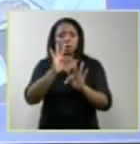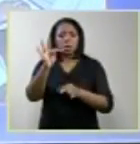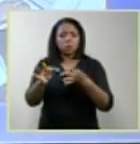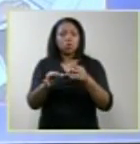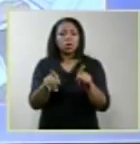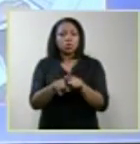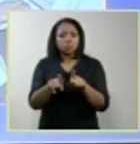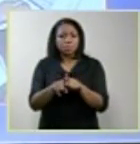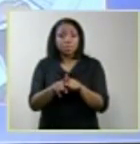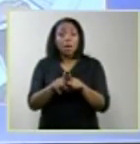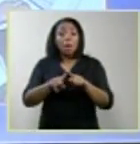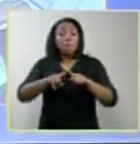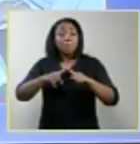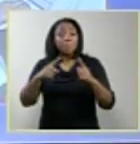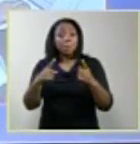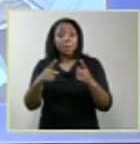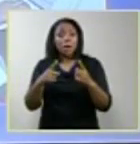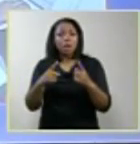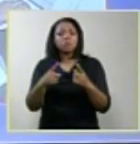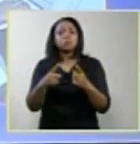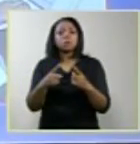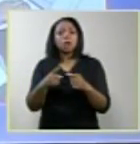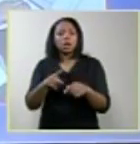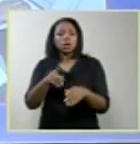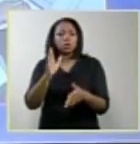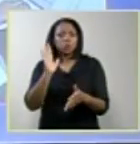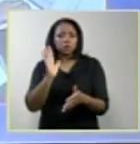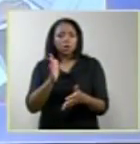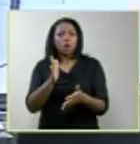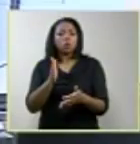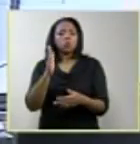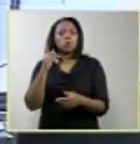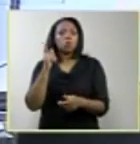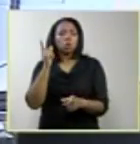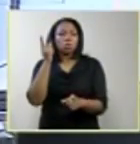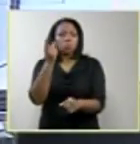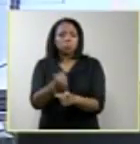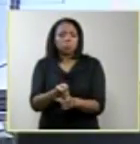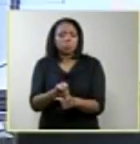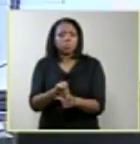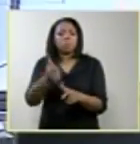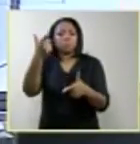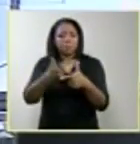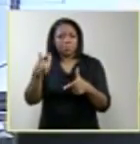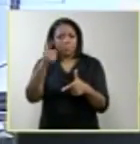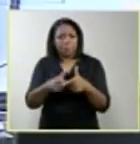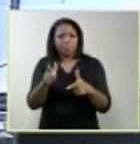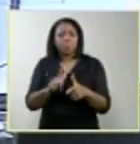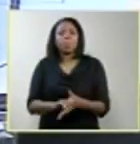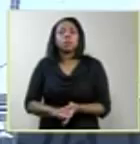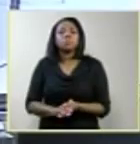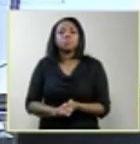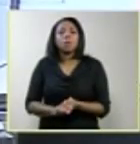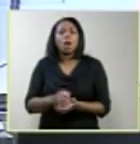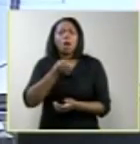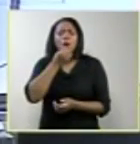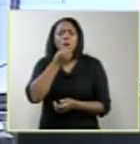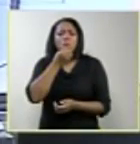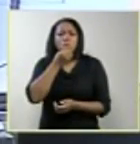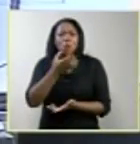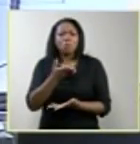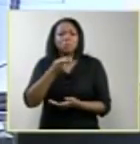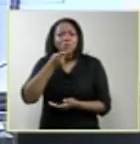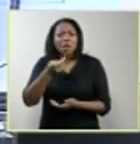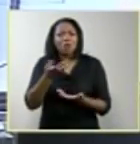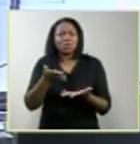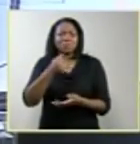permitindo cada vez mais precocemente que façamos esse diagnóstico. Agora, a notícia muito dramática é quando